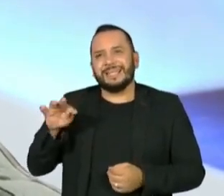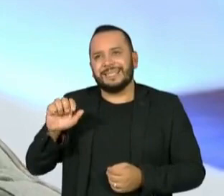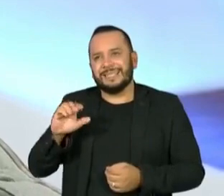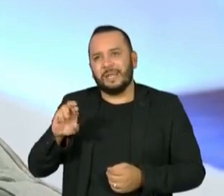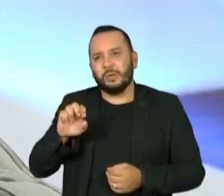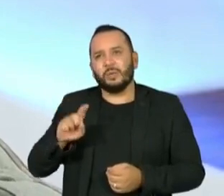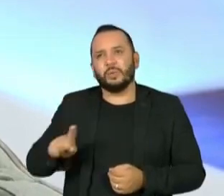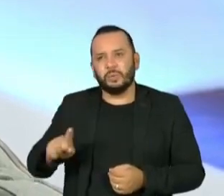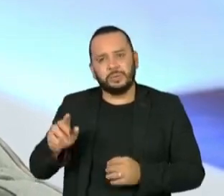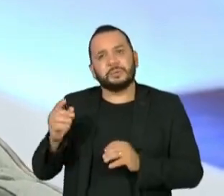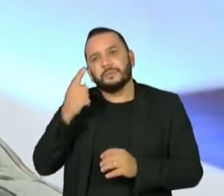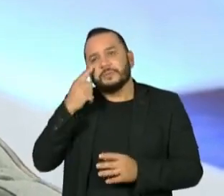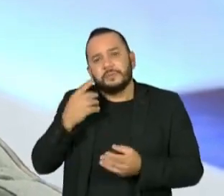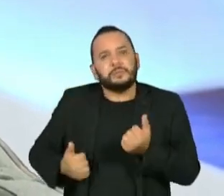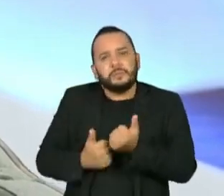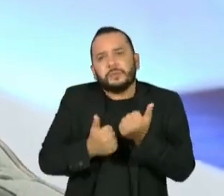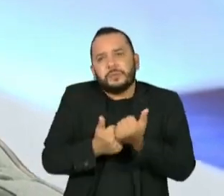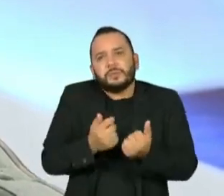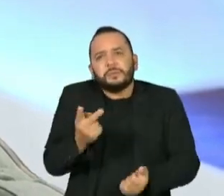verdade, olha,